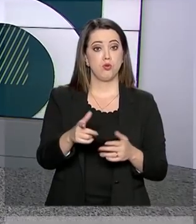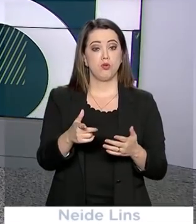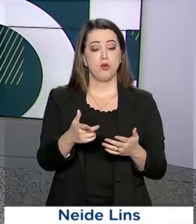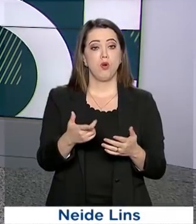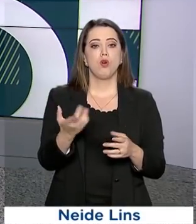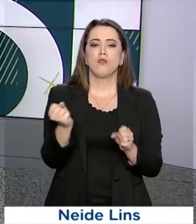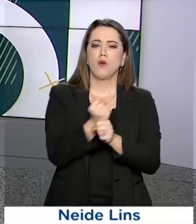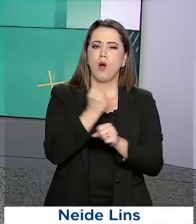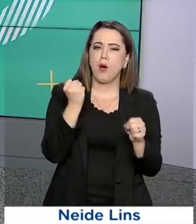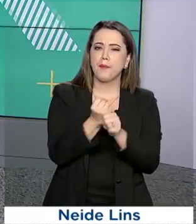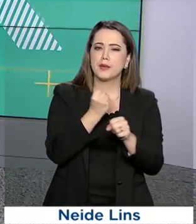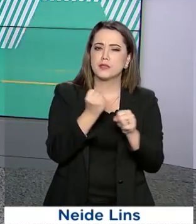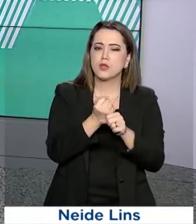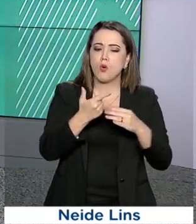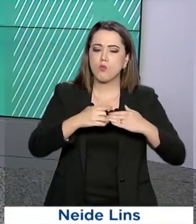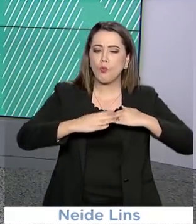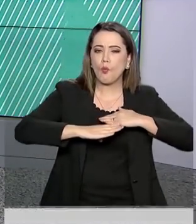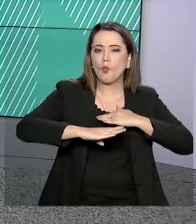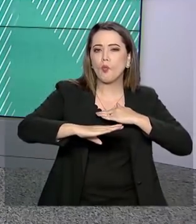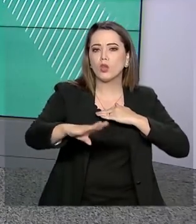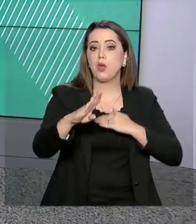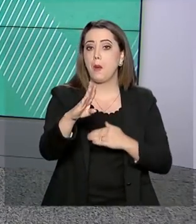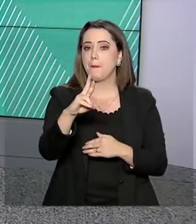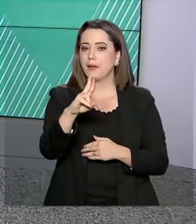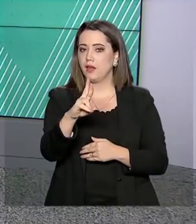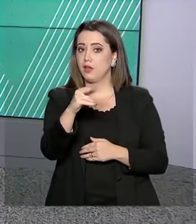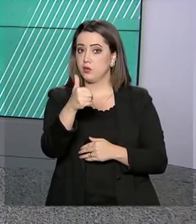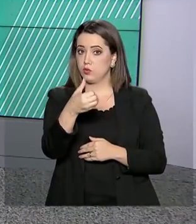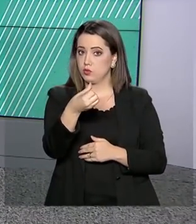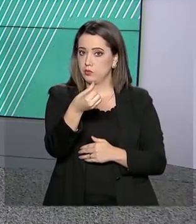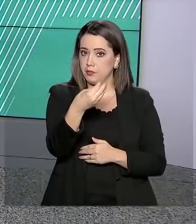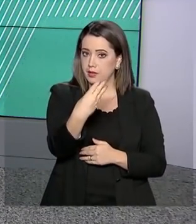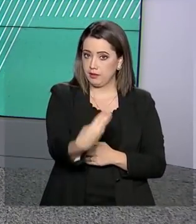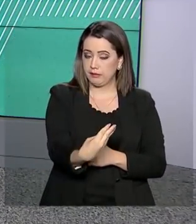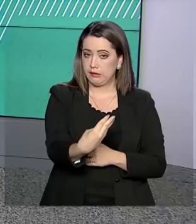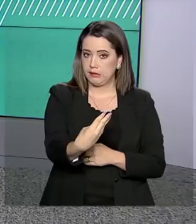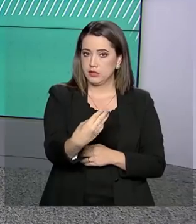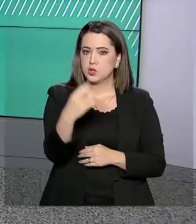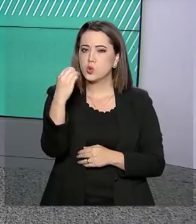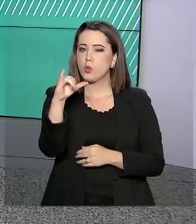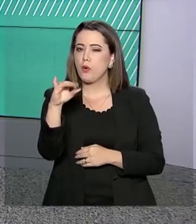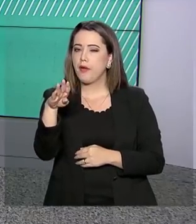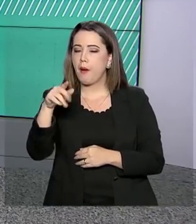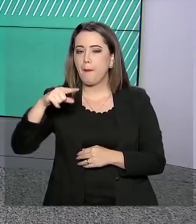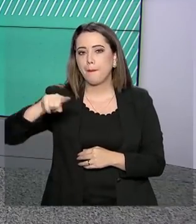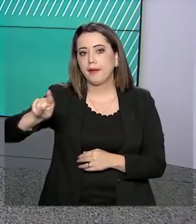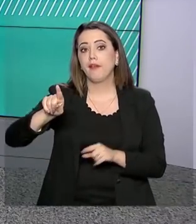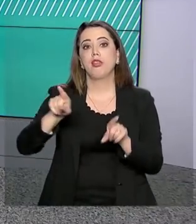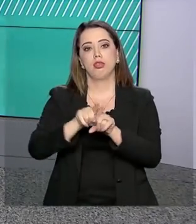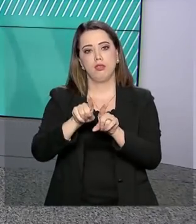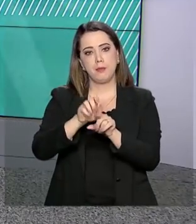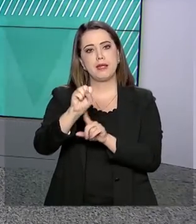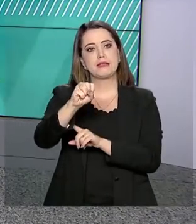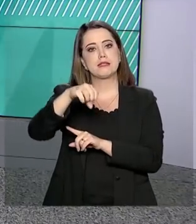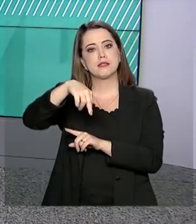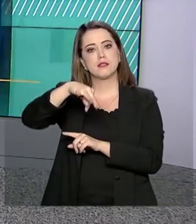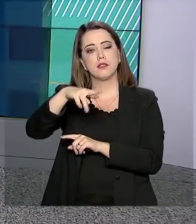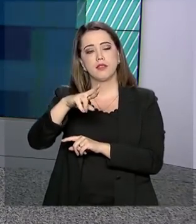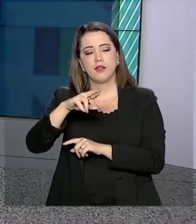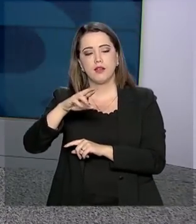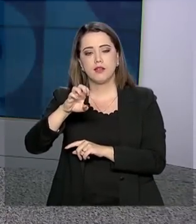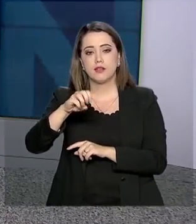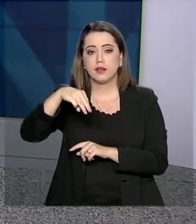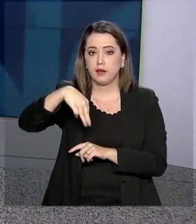BR-163, conhecida como Rodovia Cuiabá-Santarém. Serão asfaltados os últimos 50 quilômetros no estado do Pará.